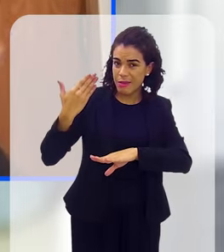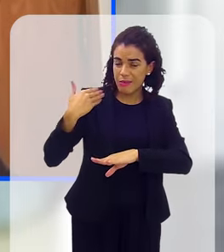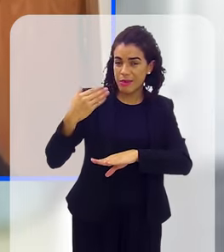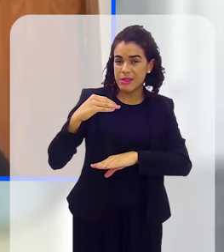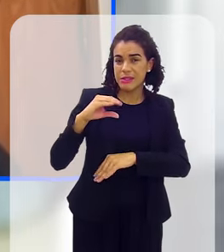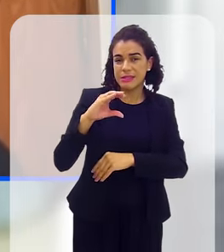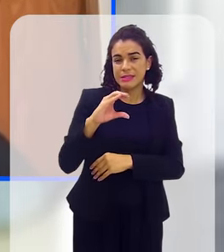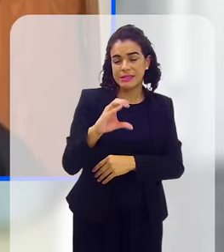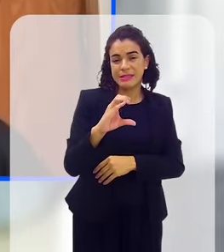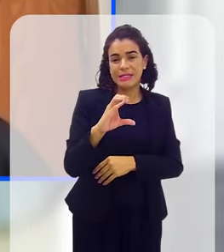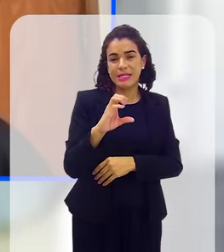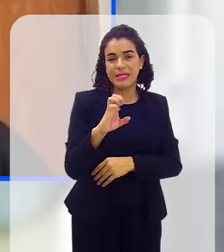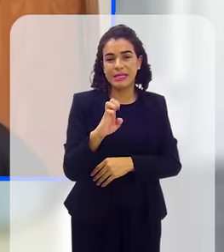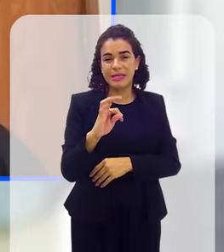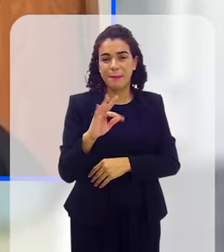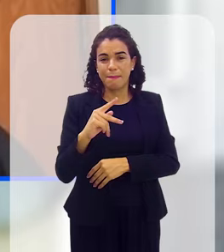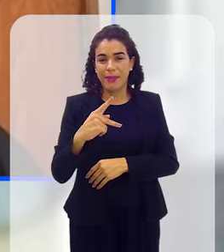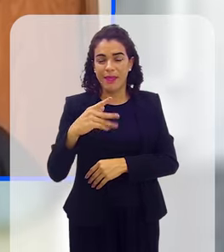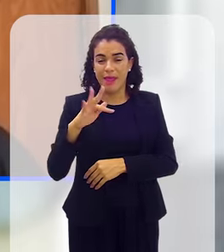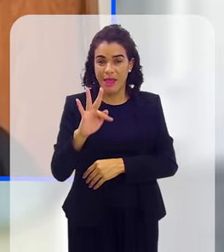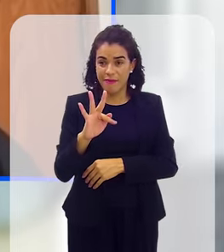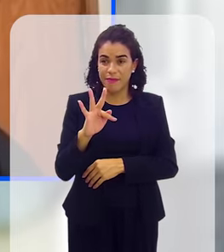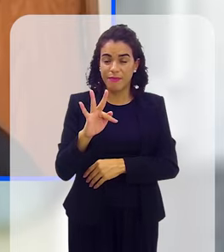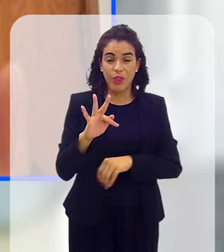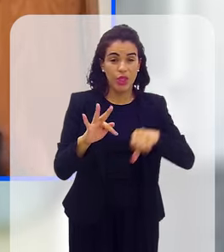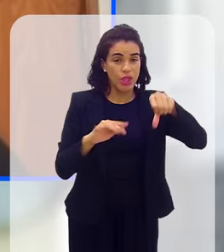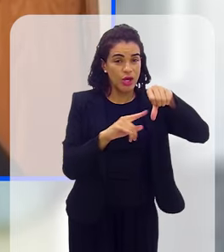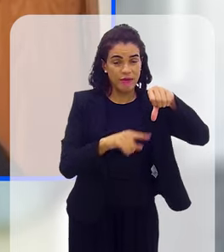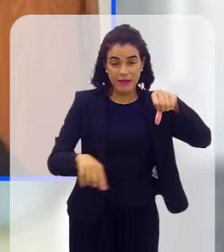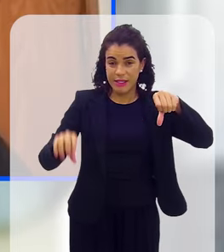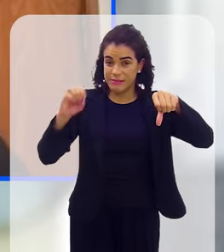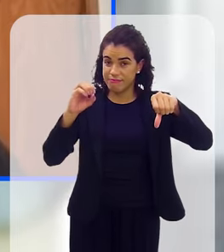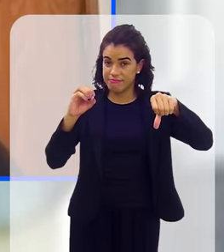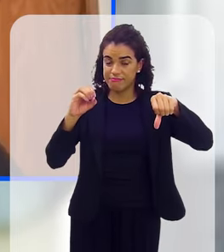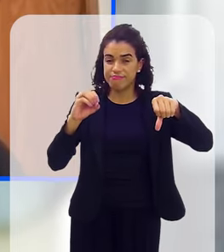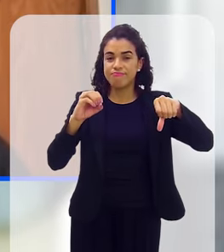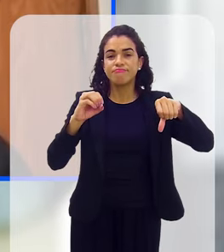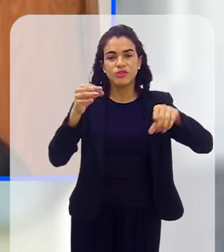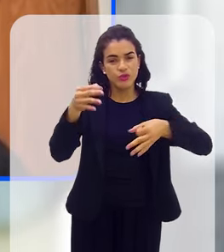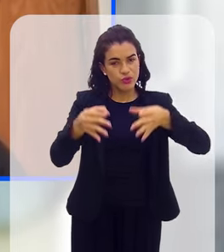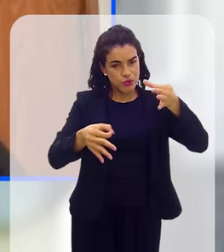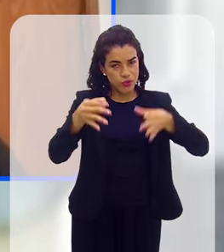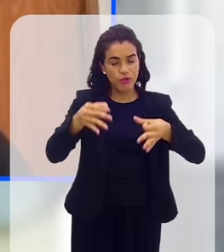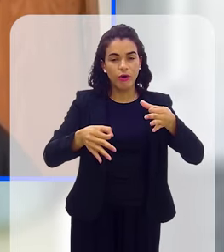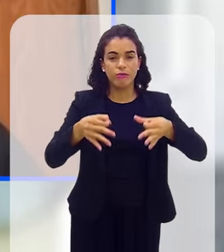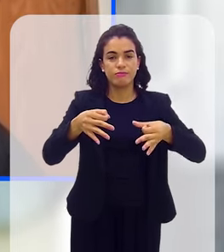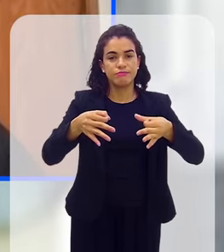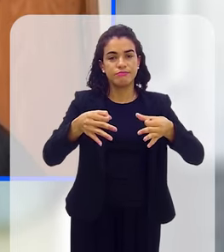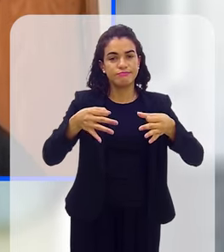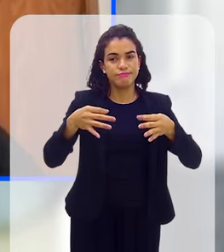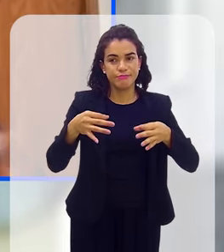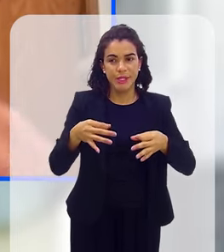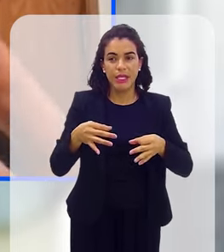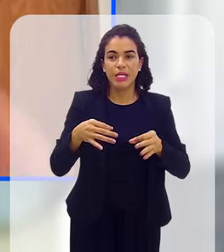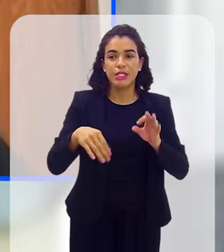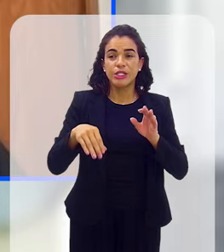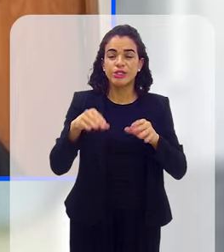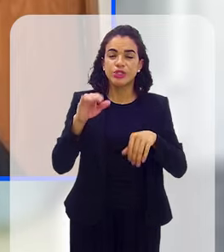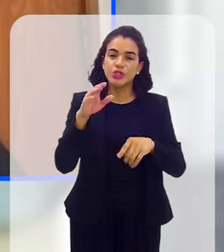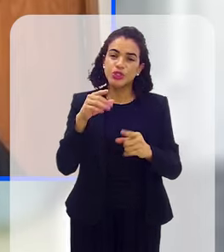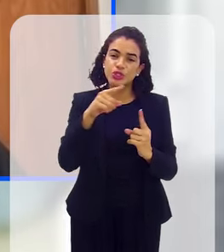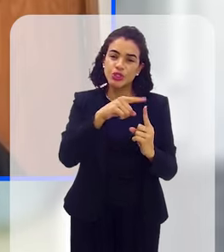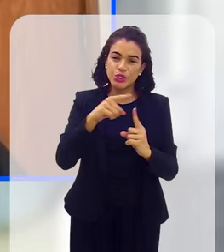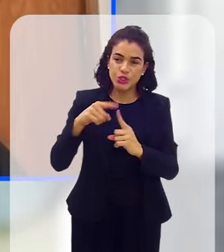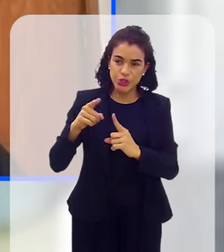509, por 9 a 0, o Supremo Tribunal Federal julgou procedente esse tipo de